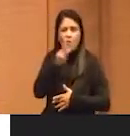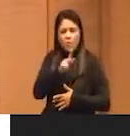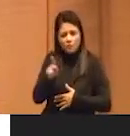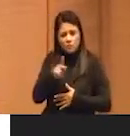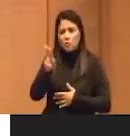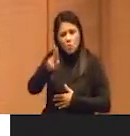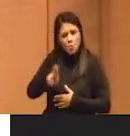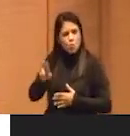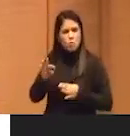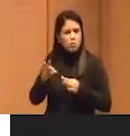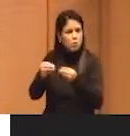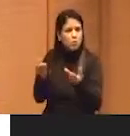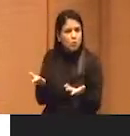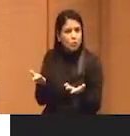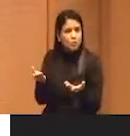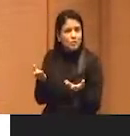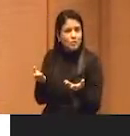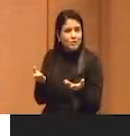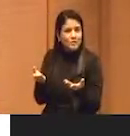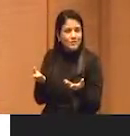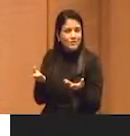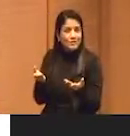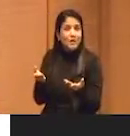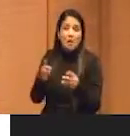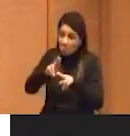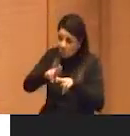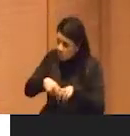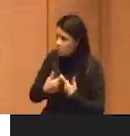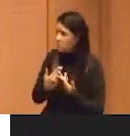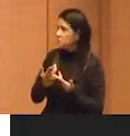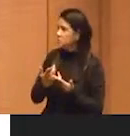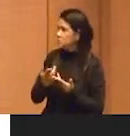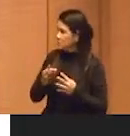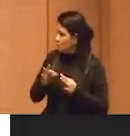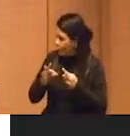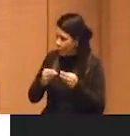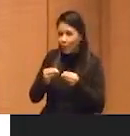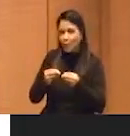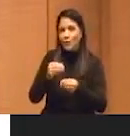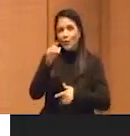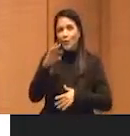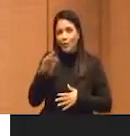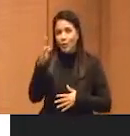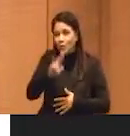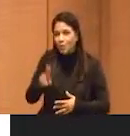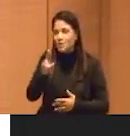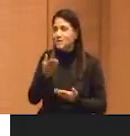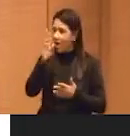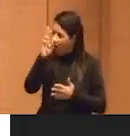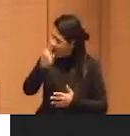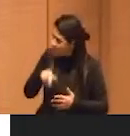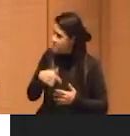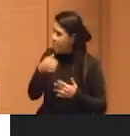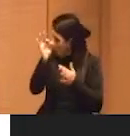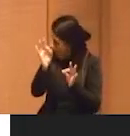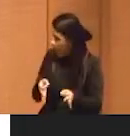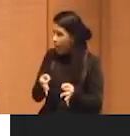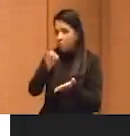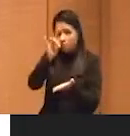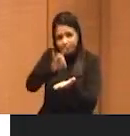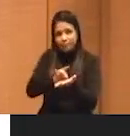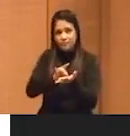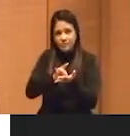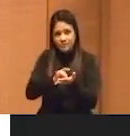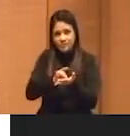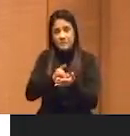por que não vai usar? Por isso, porque todo mundo usa, esta é a razão, que não é possível alguma coisa que todo mundo use,